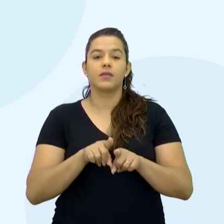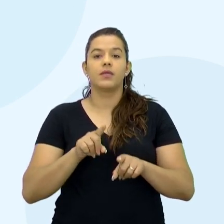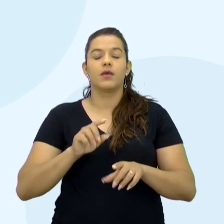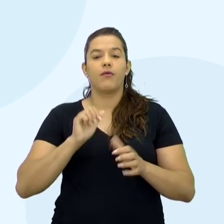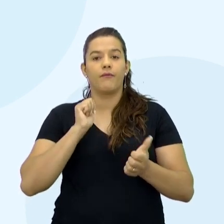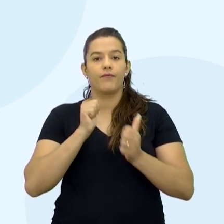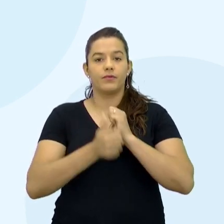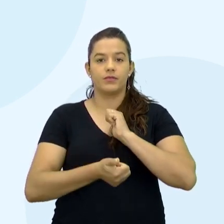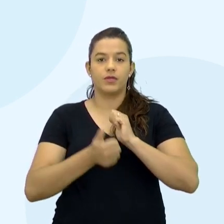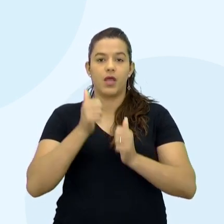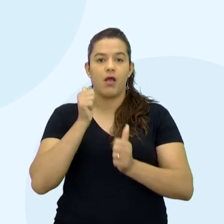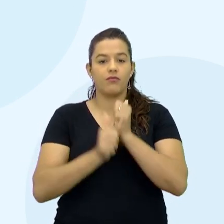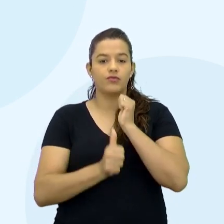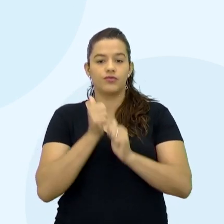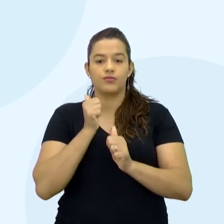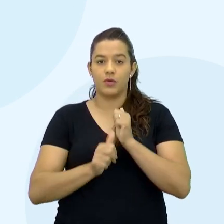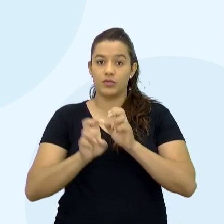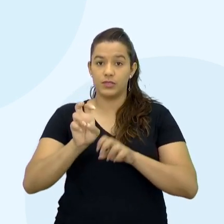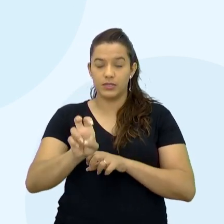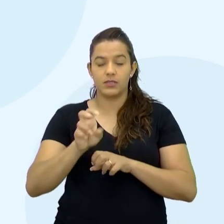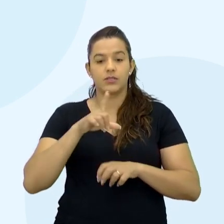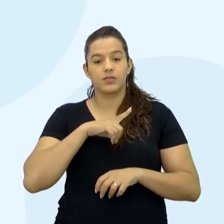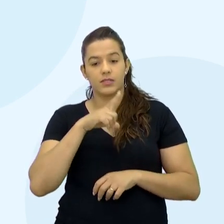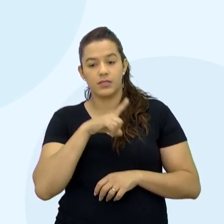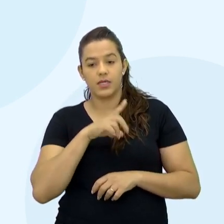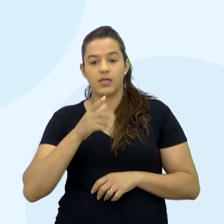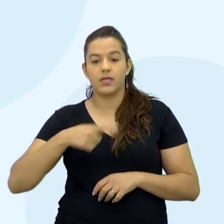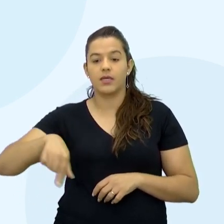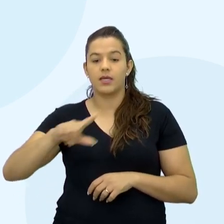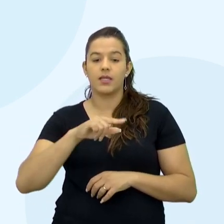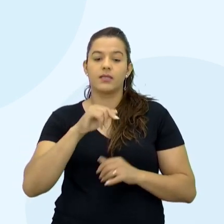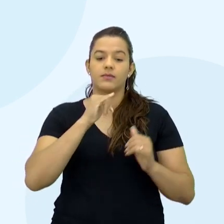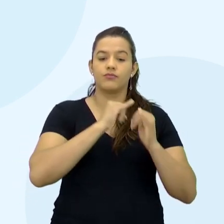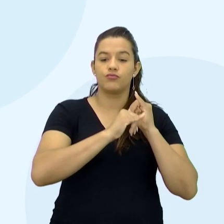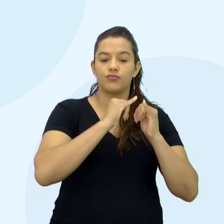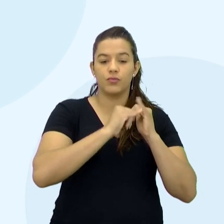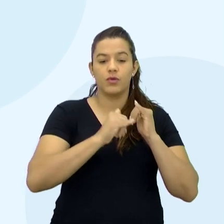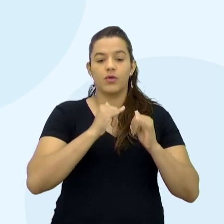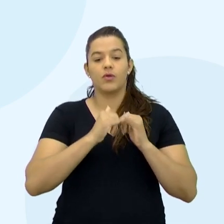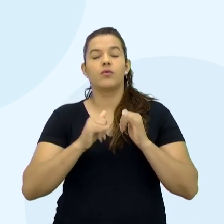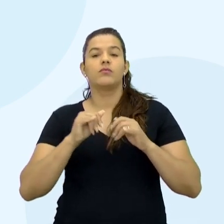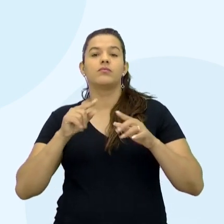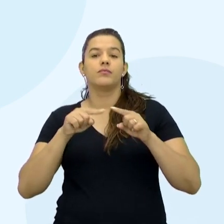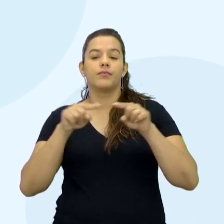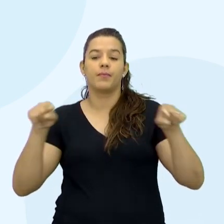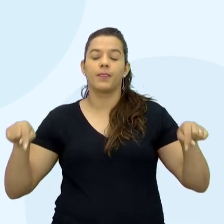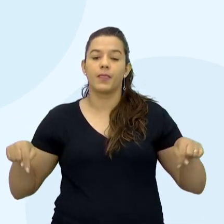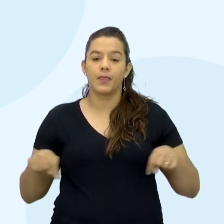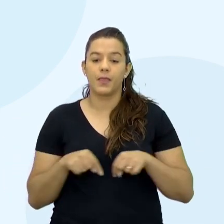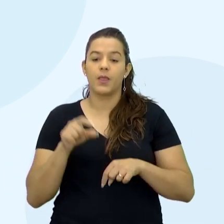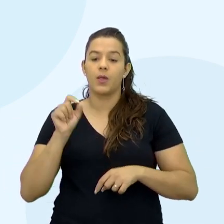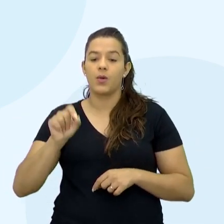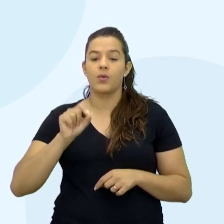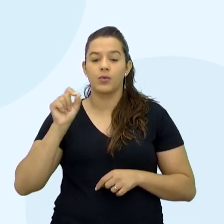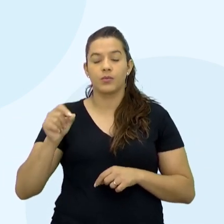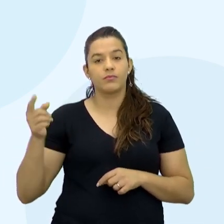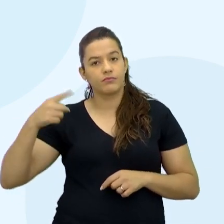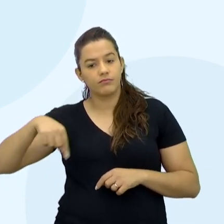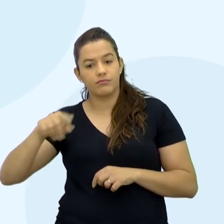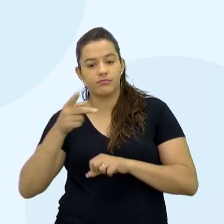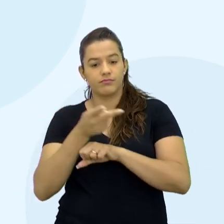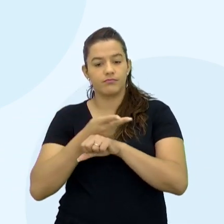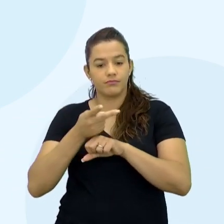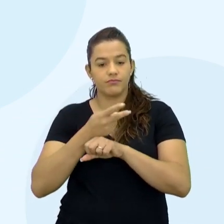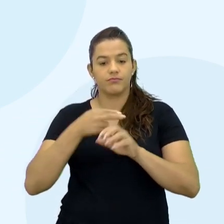assemelham Então olha só Eles vivenciaram isso Eles discutiram regras Porque eles foram investigar Eu